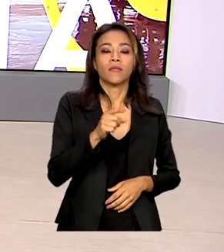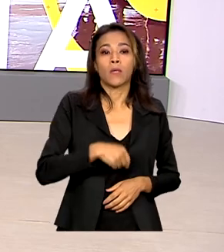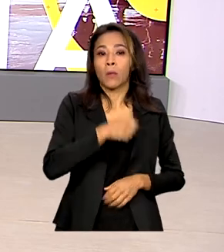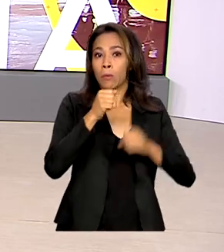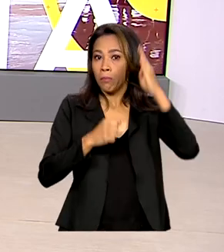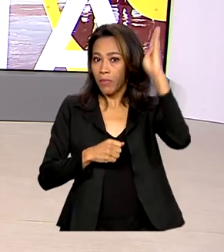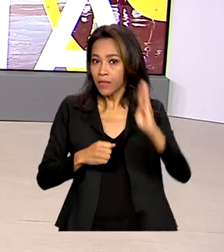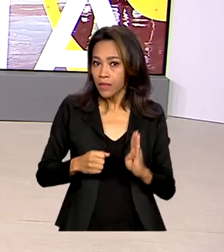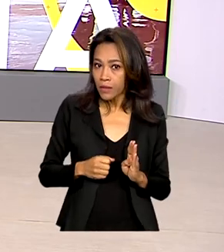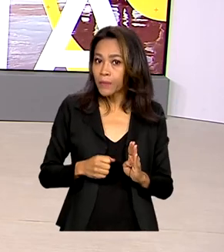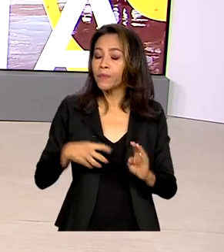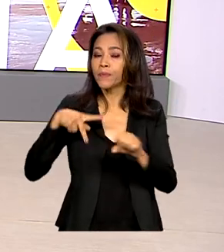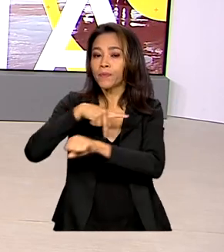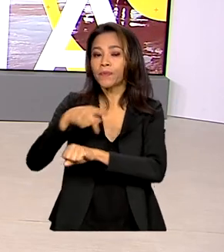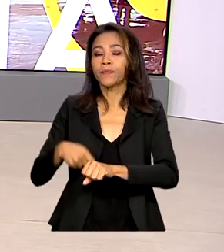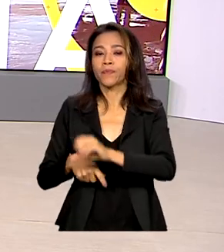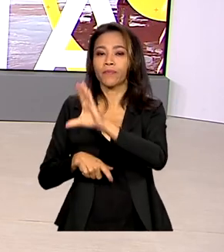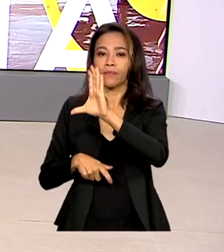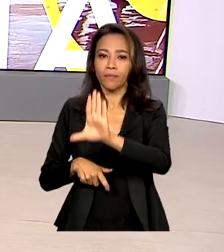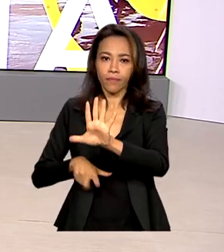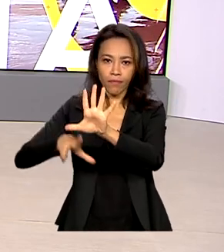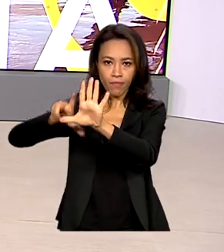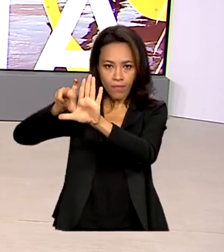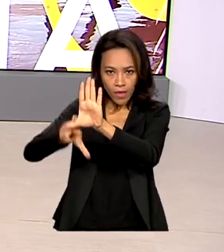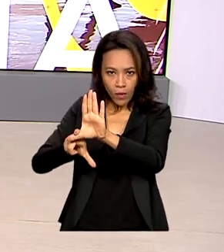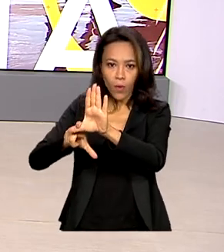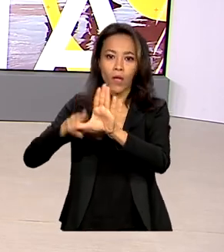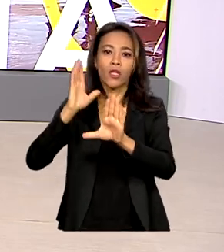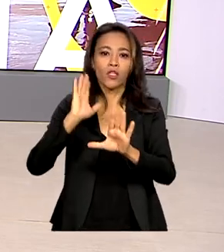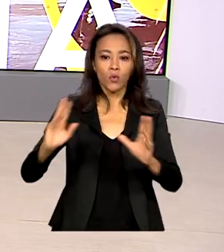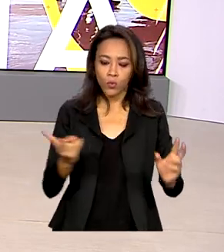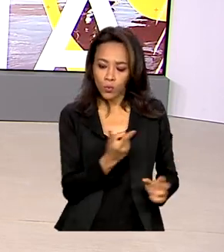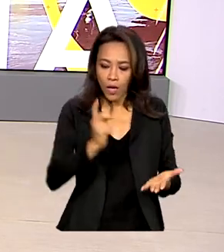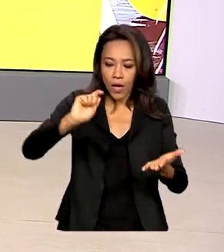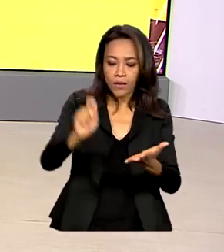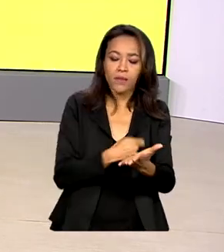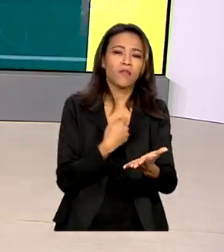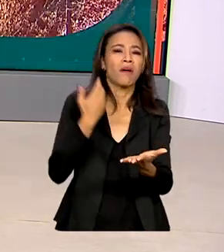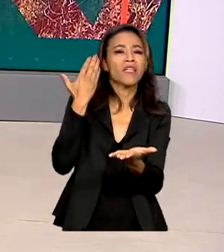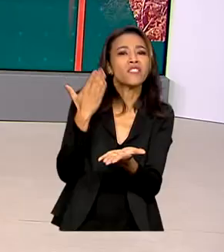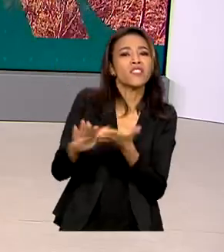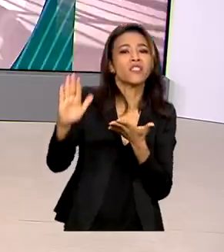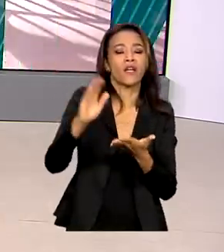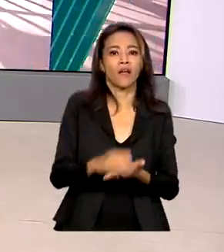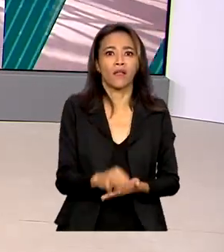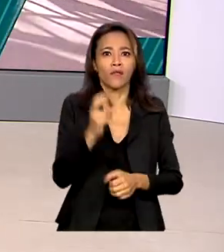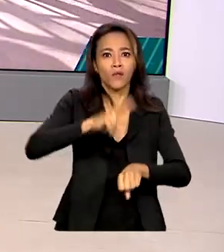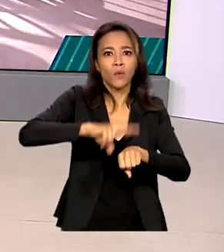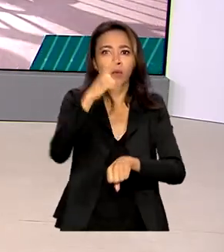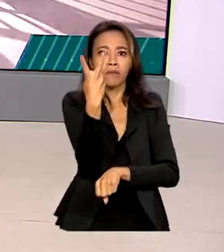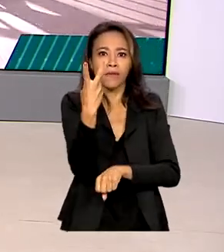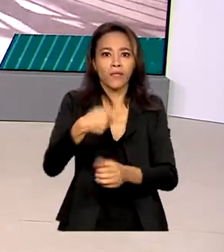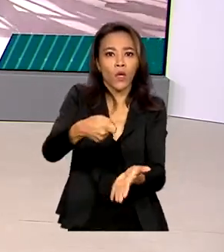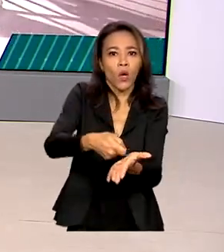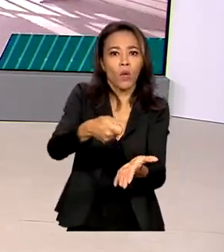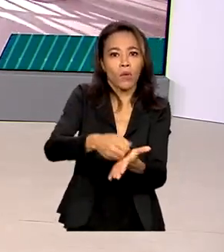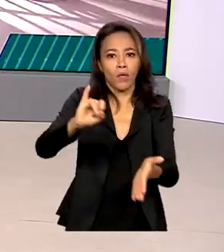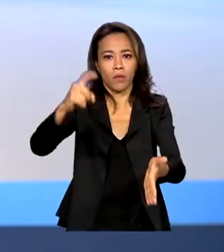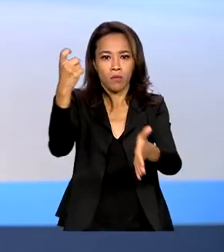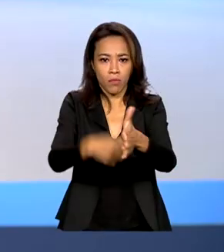assinaram ontem, aqui em Brasília, um acordo para eliminar a dupla cobrança de impostos entre os dois países no setor de